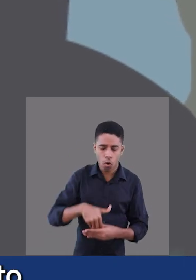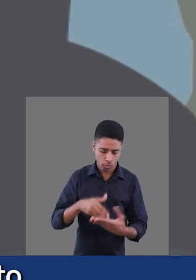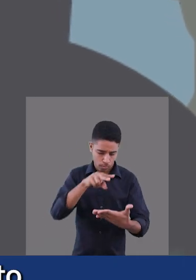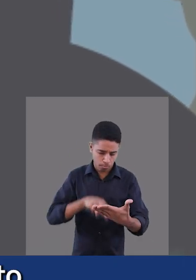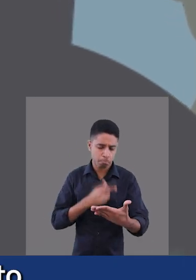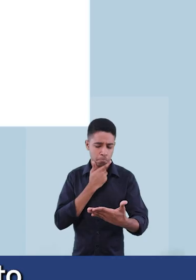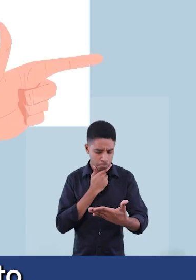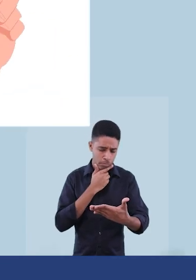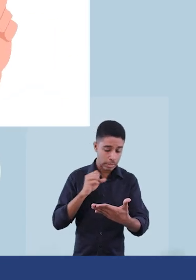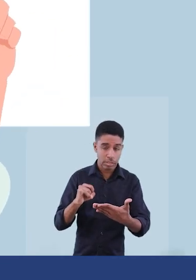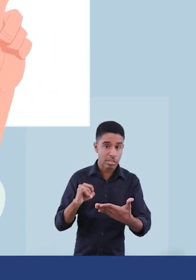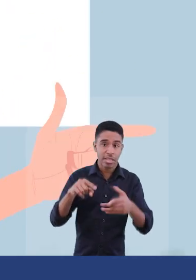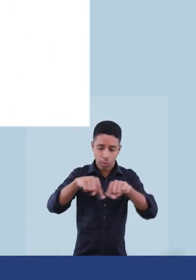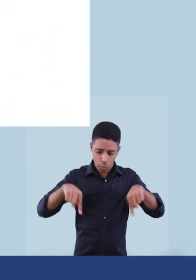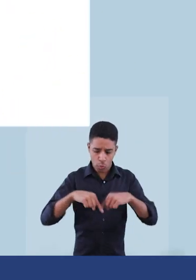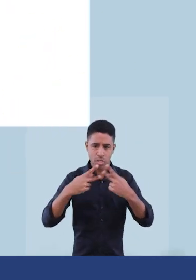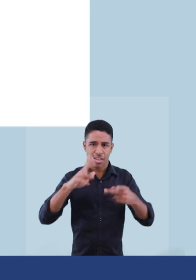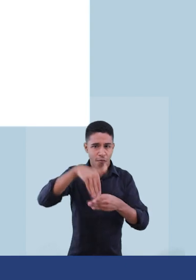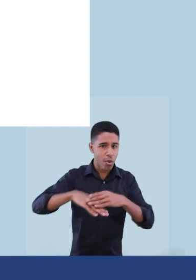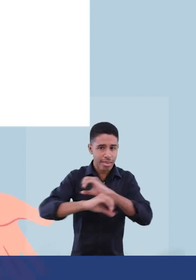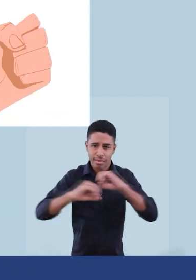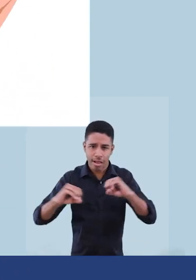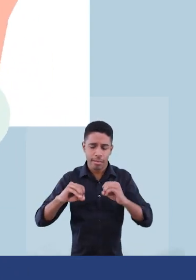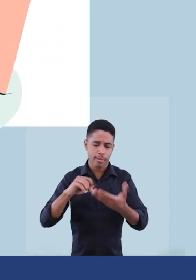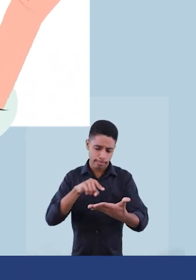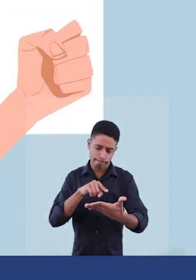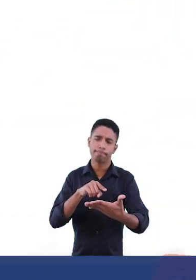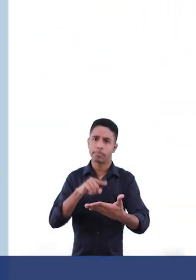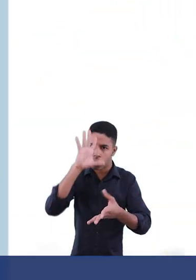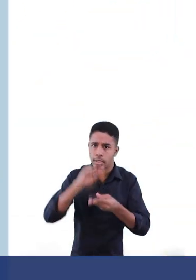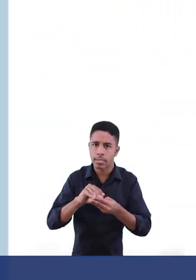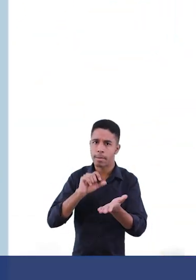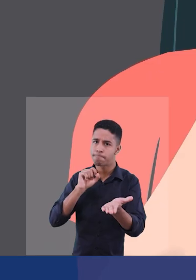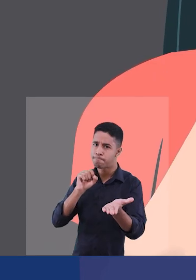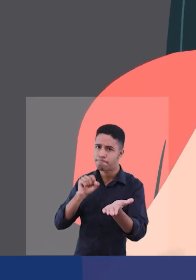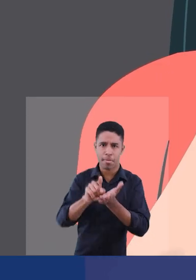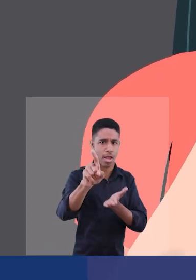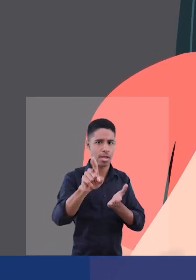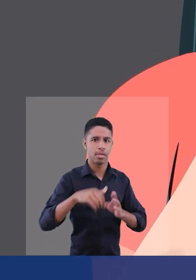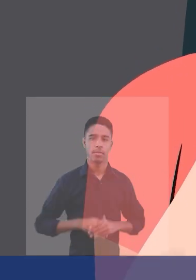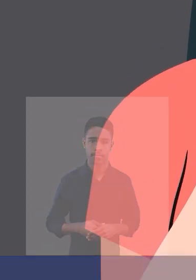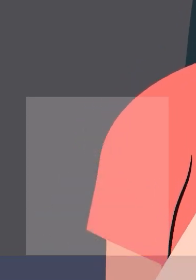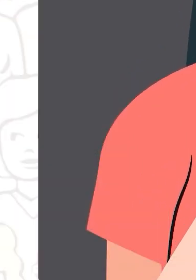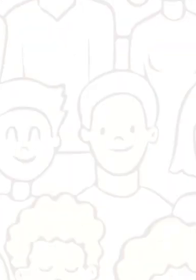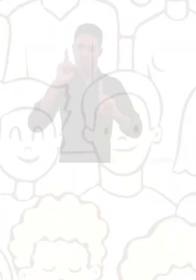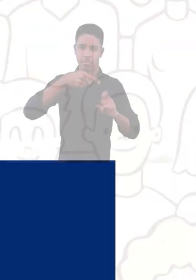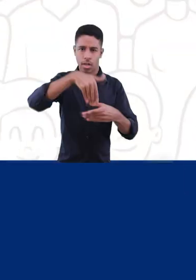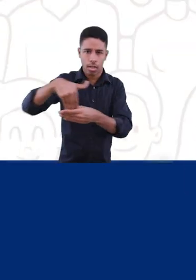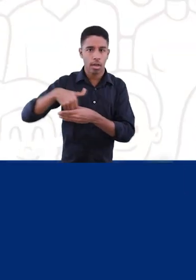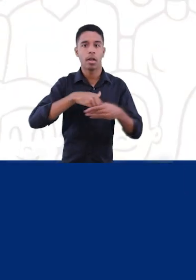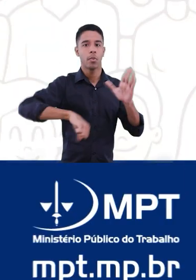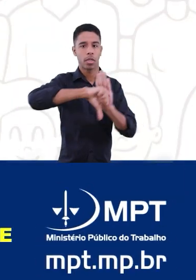votos do nosso candidato. E se por acaso não tiver voto nele na sua sessão eleitoral, já sabe, né? É, rua! A sede